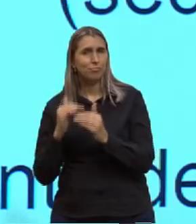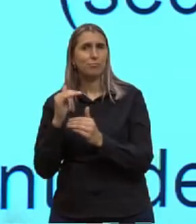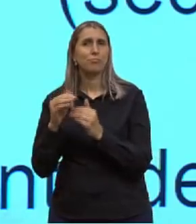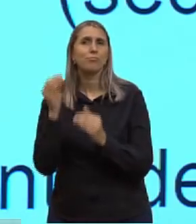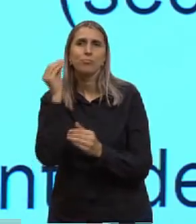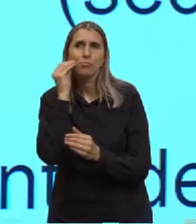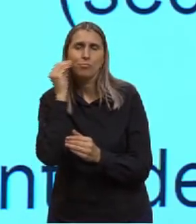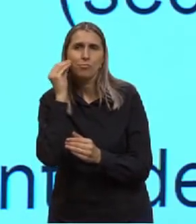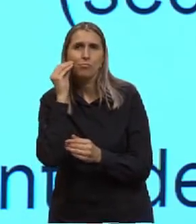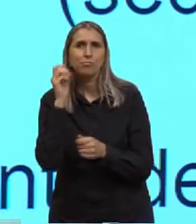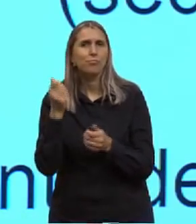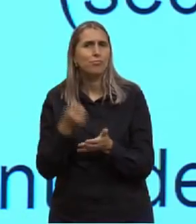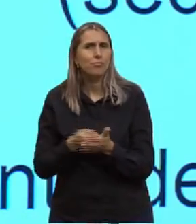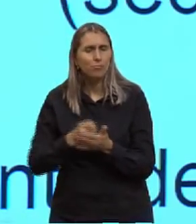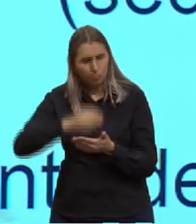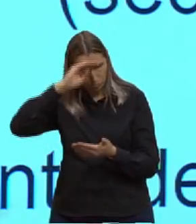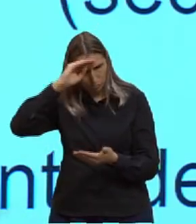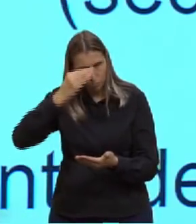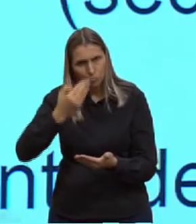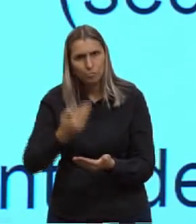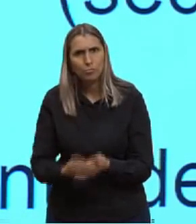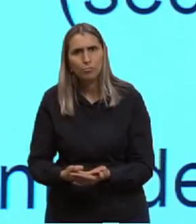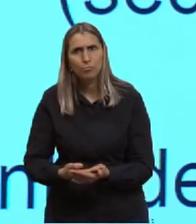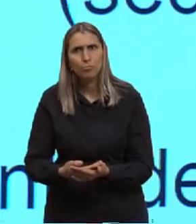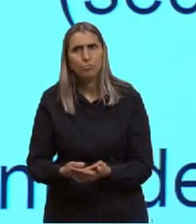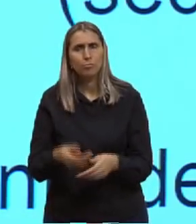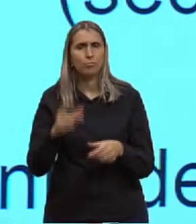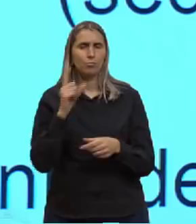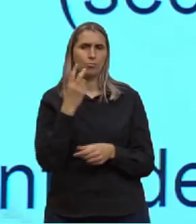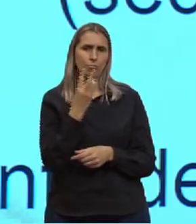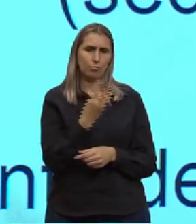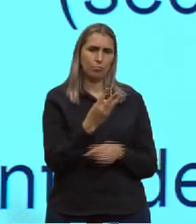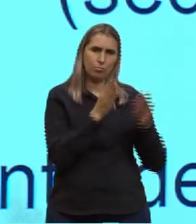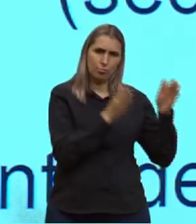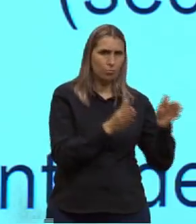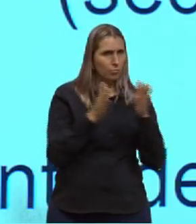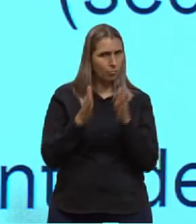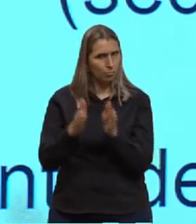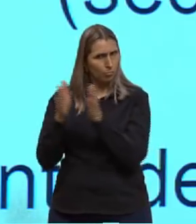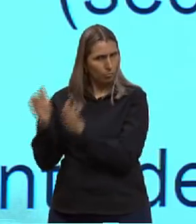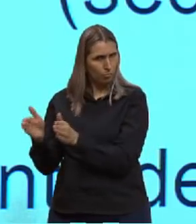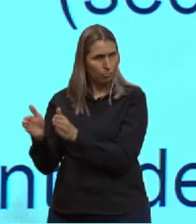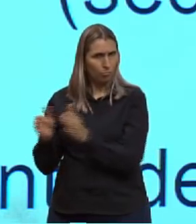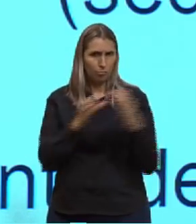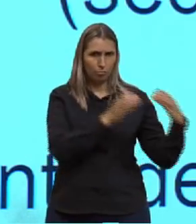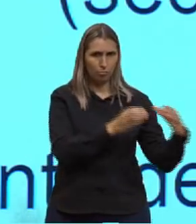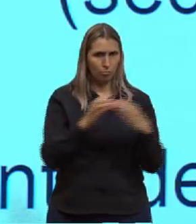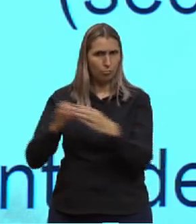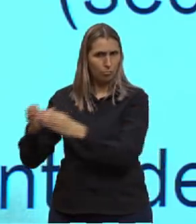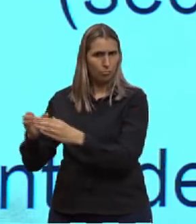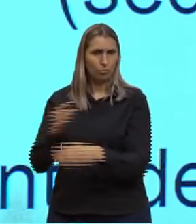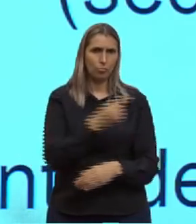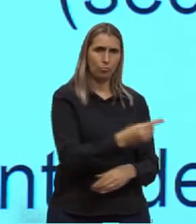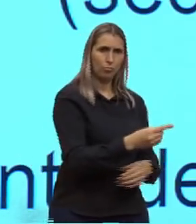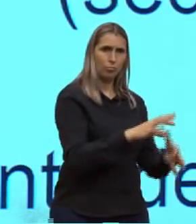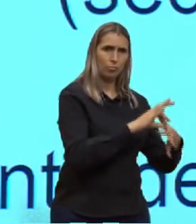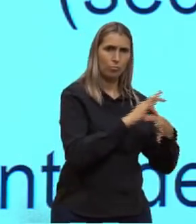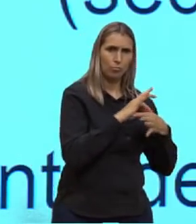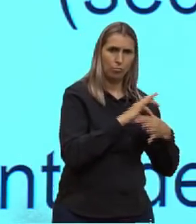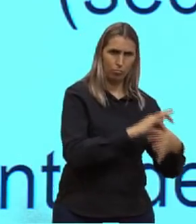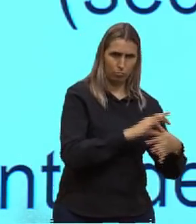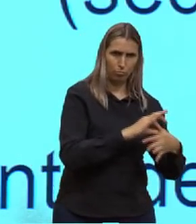experimento para tentar comprovar isso. Ele pegou três frascos, então, colocou um com carne